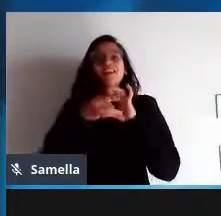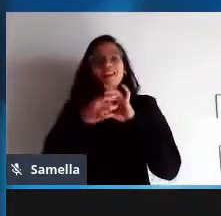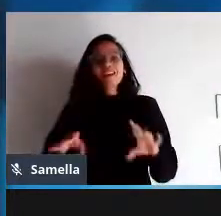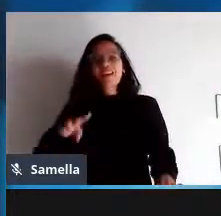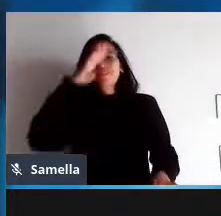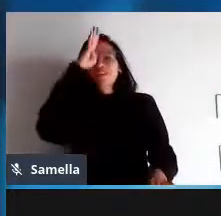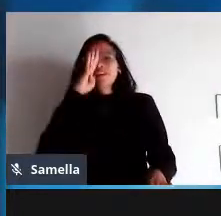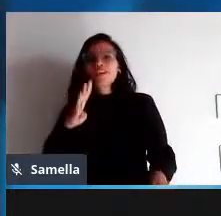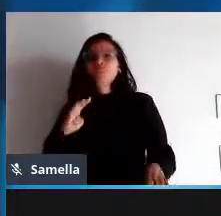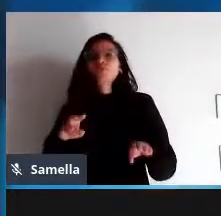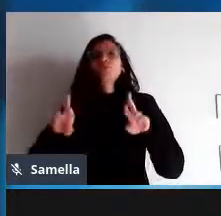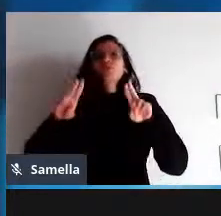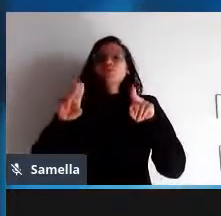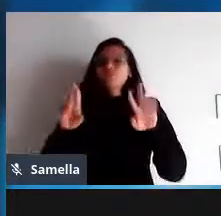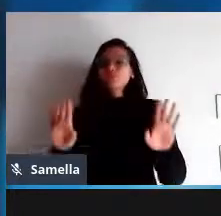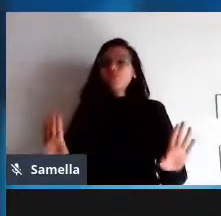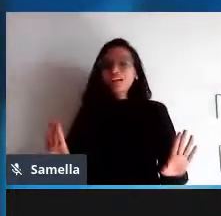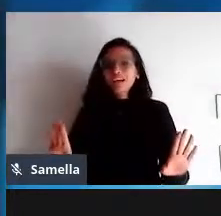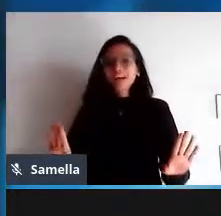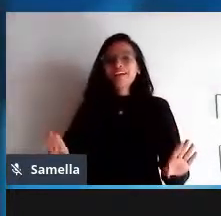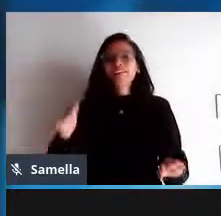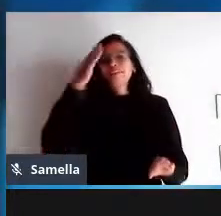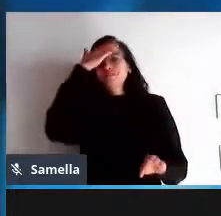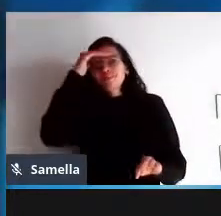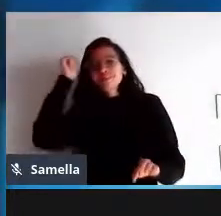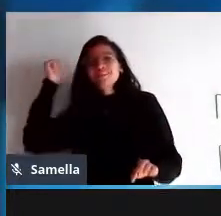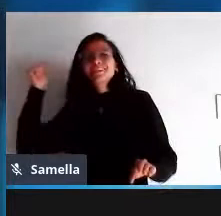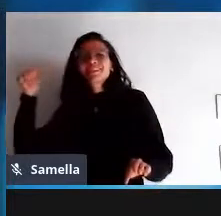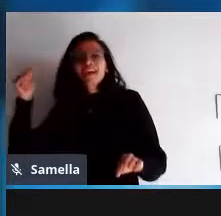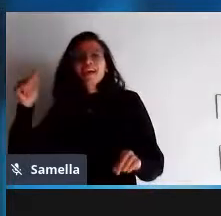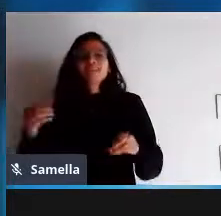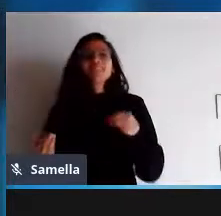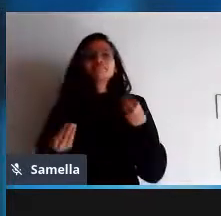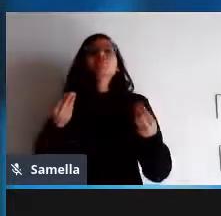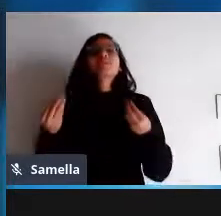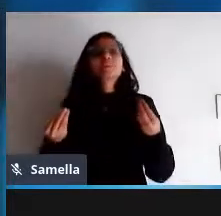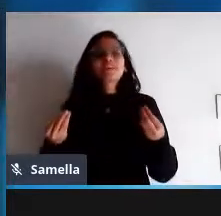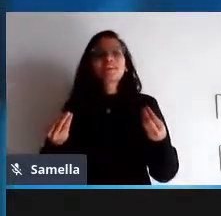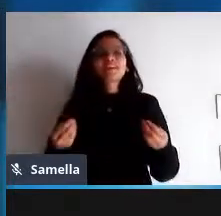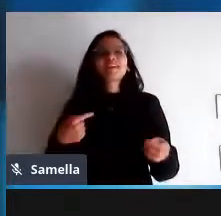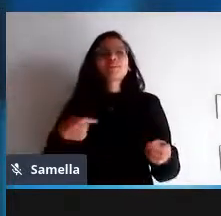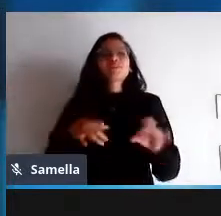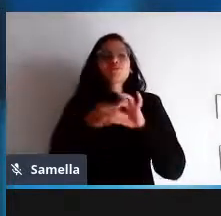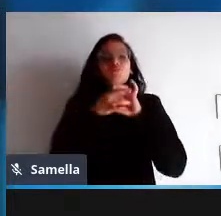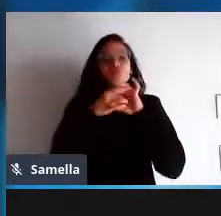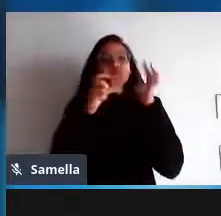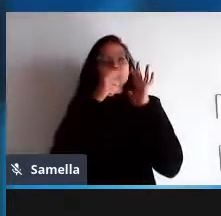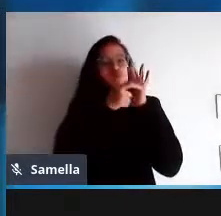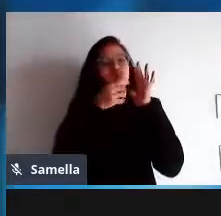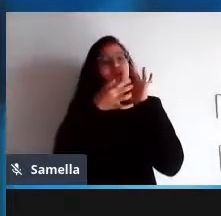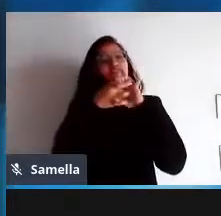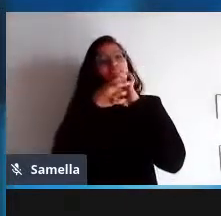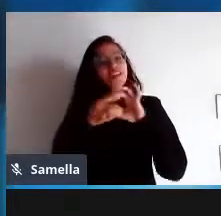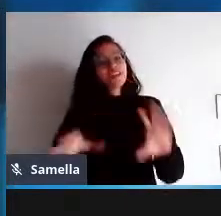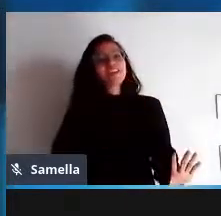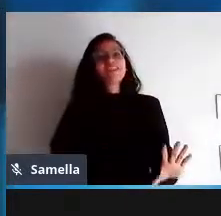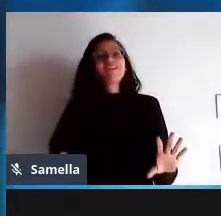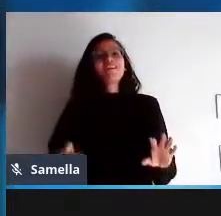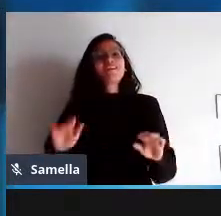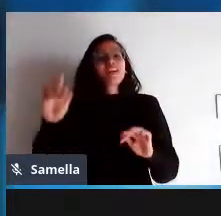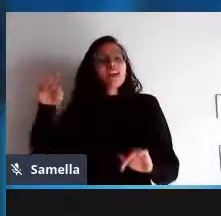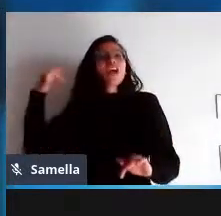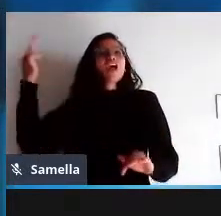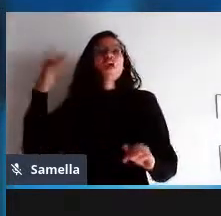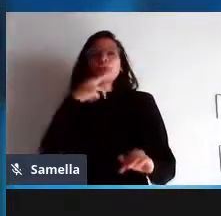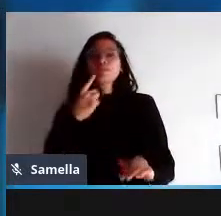e esse é um aspecto bastante esquecido quando a gente fala de software livre tá tanto que tem aquela aquela